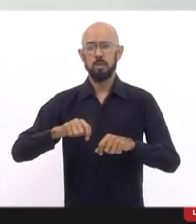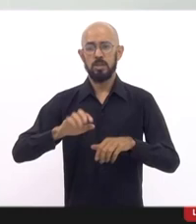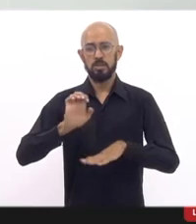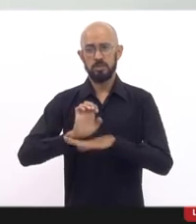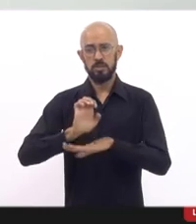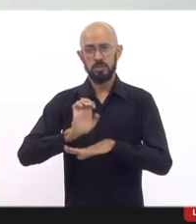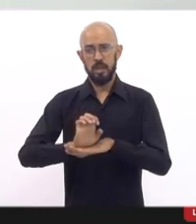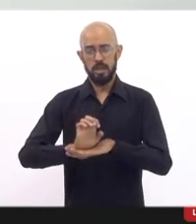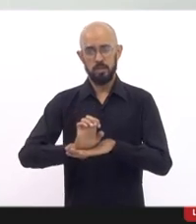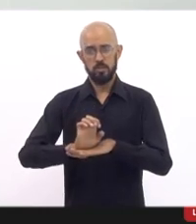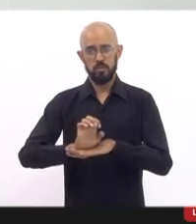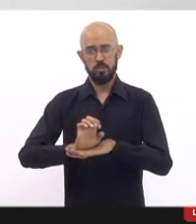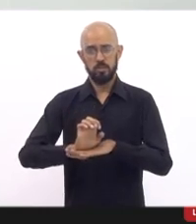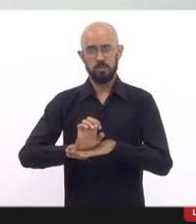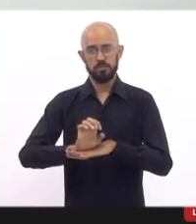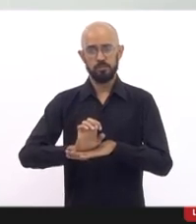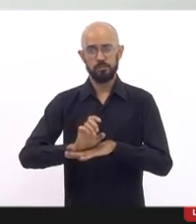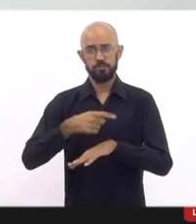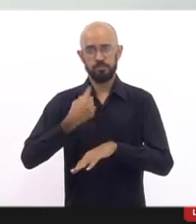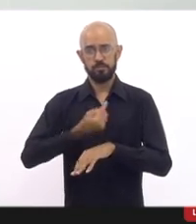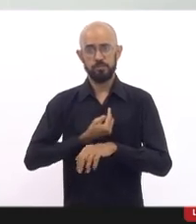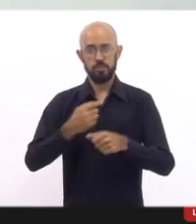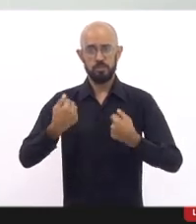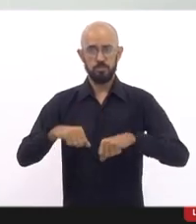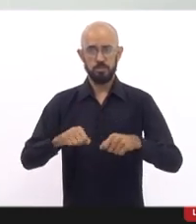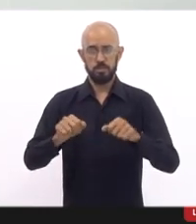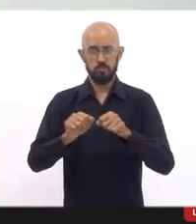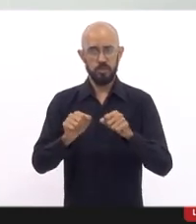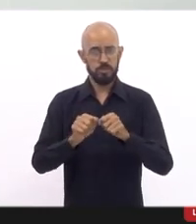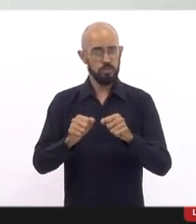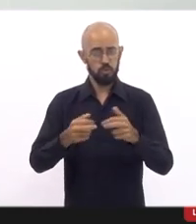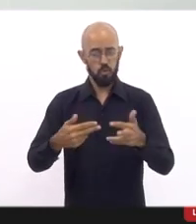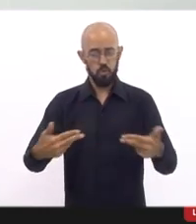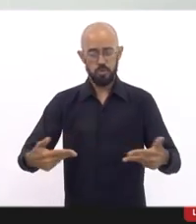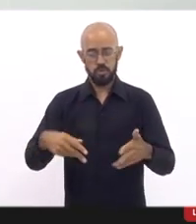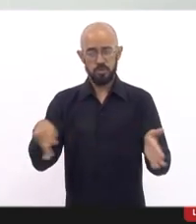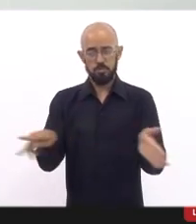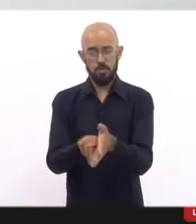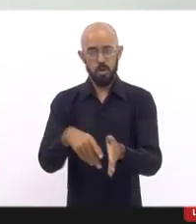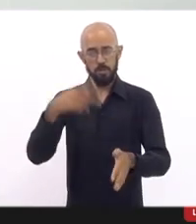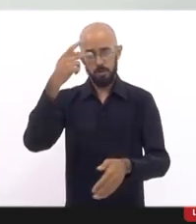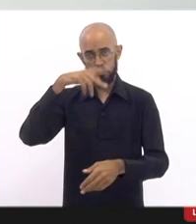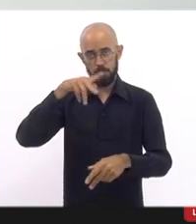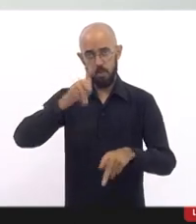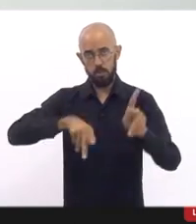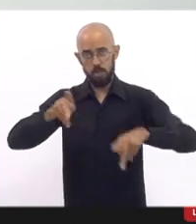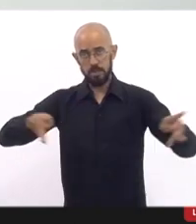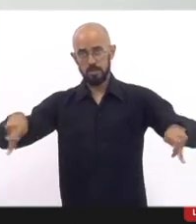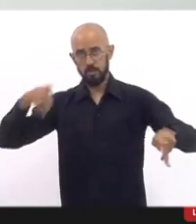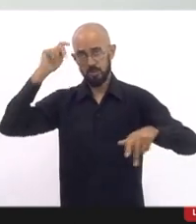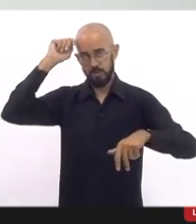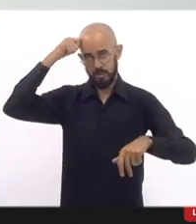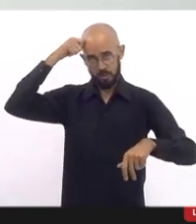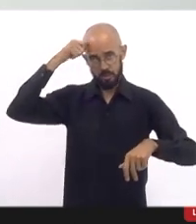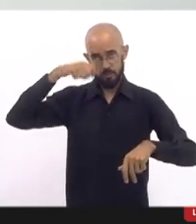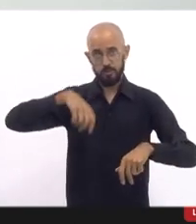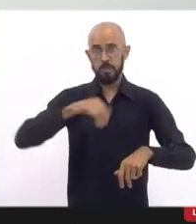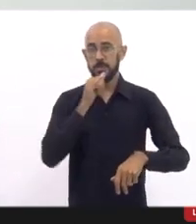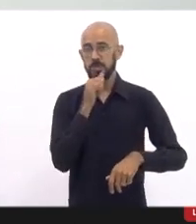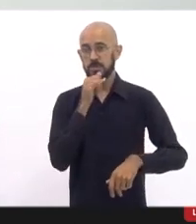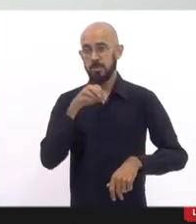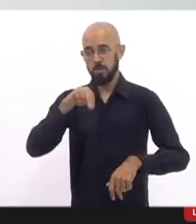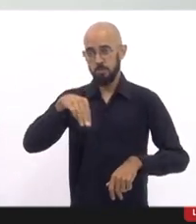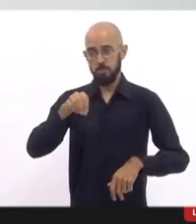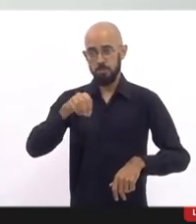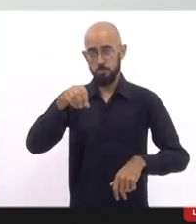que a gente tem visto de coisas da população negra, né, assim, o caso do Moise, que o deputado